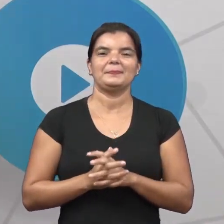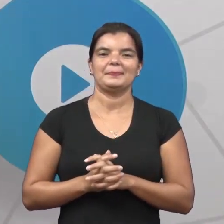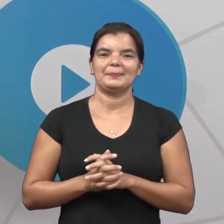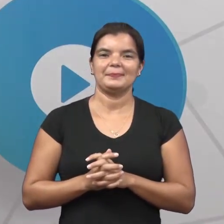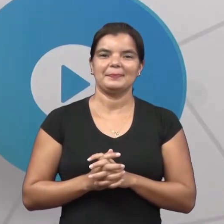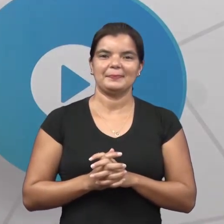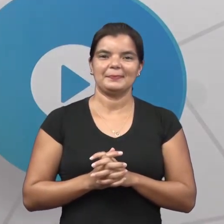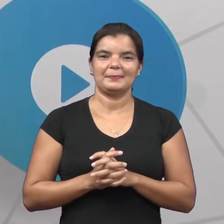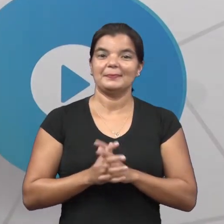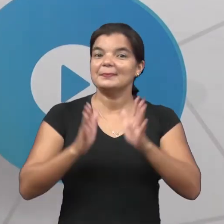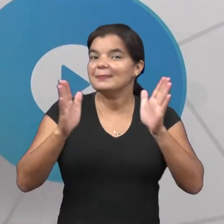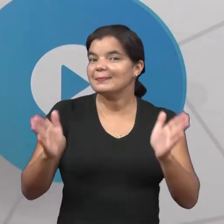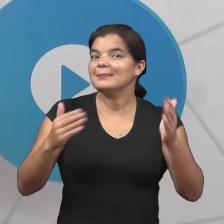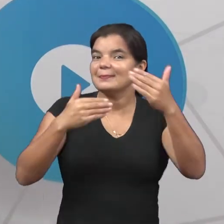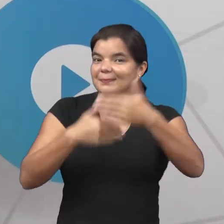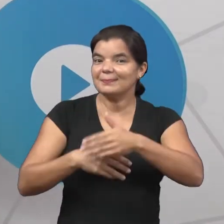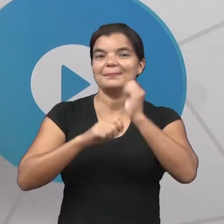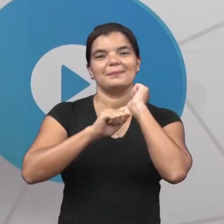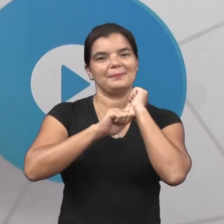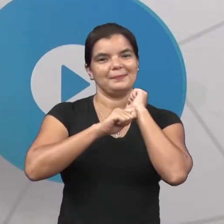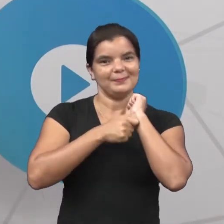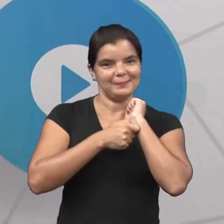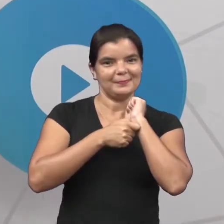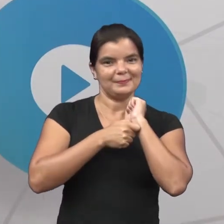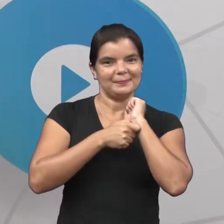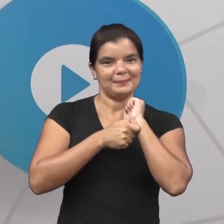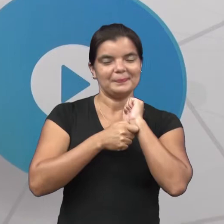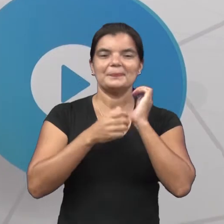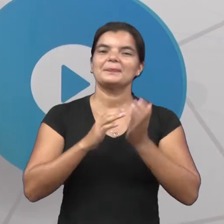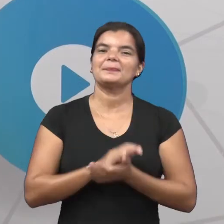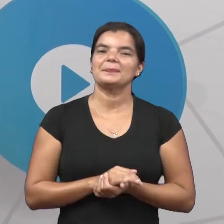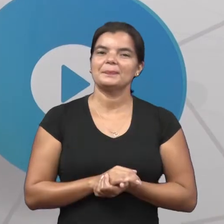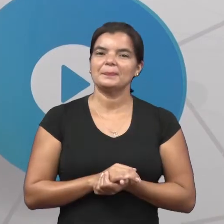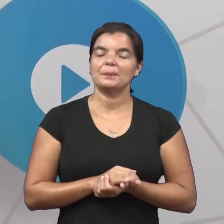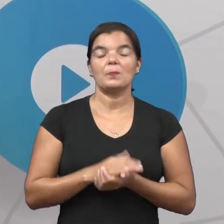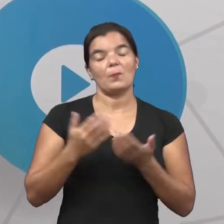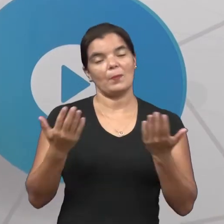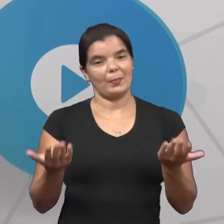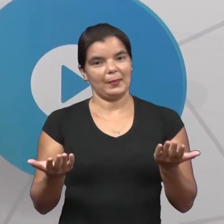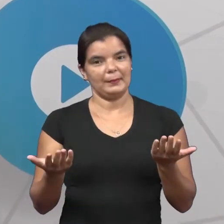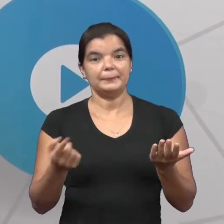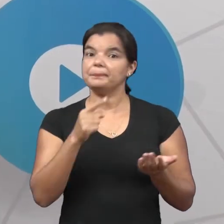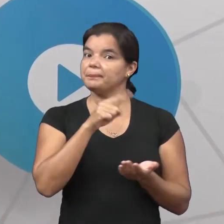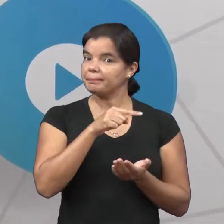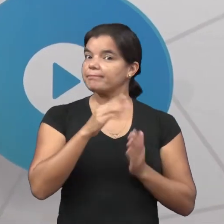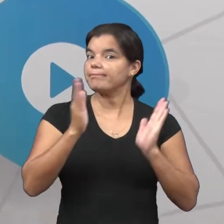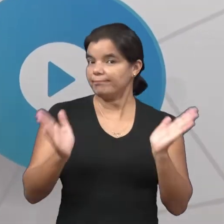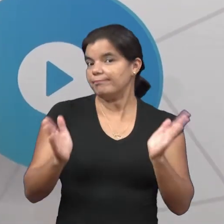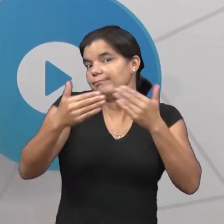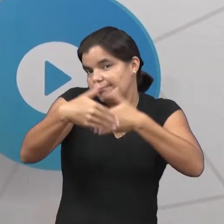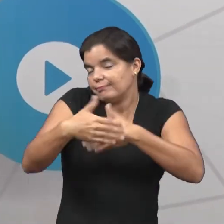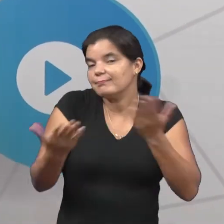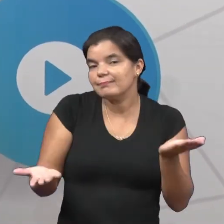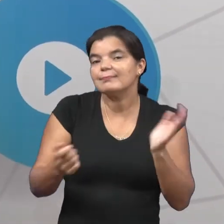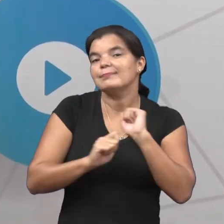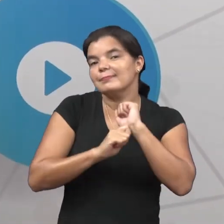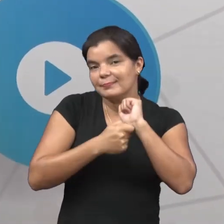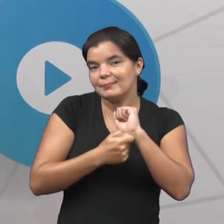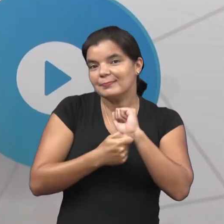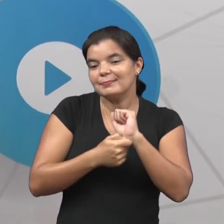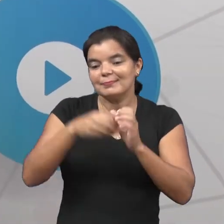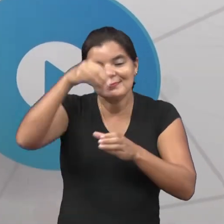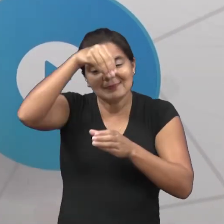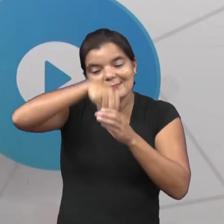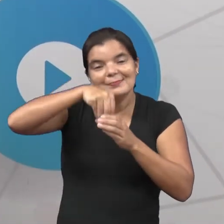a caixa dos mistérios. Bem, essa é a caixa dos mistérios e